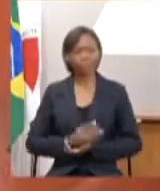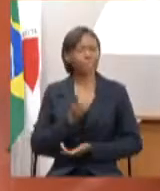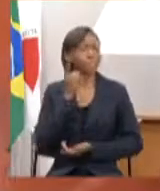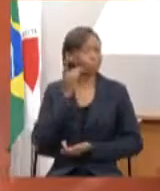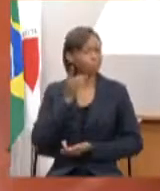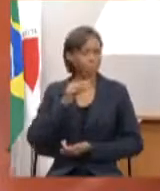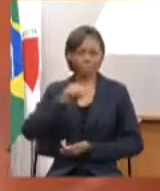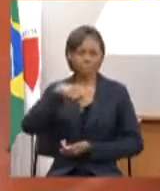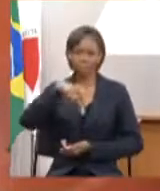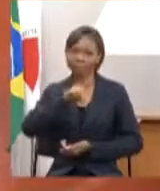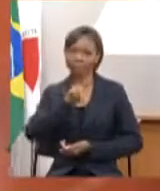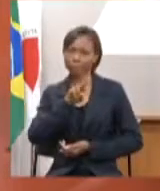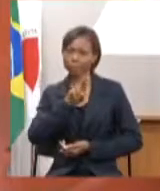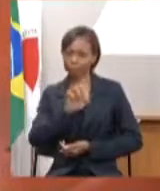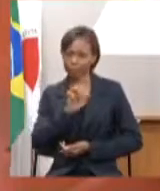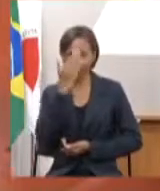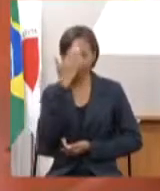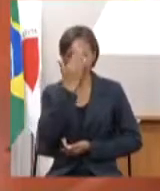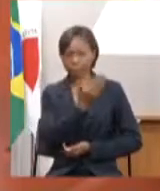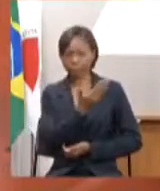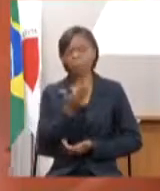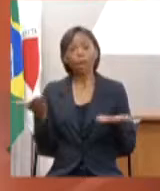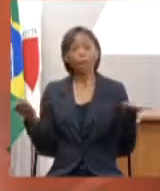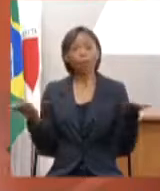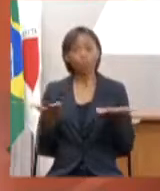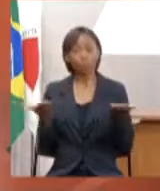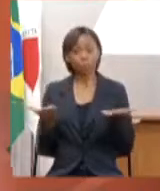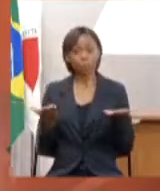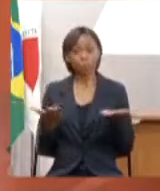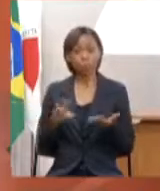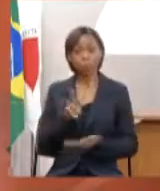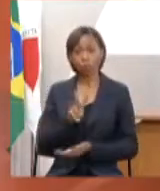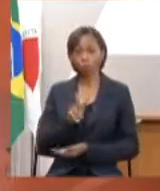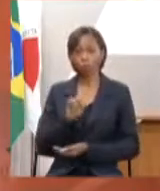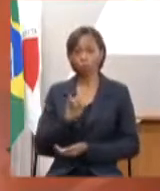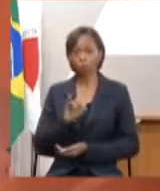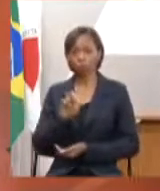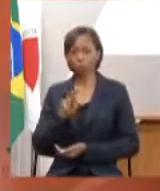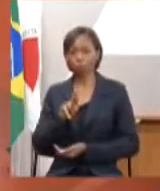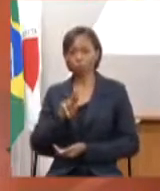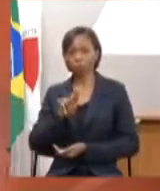André. Passo agora a fala ao deputado Vigílio Guimarães.